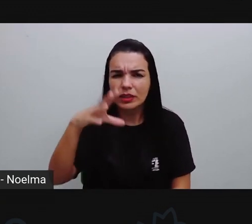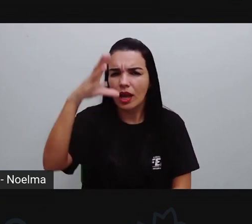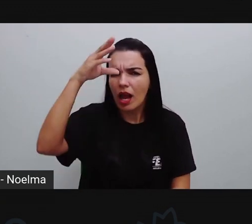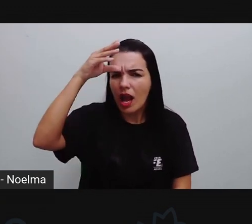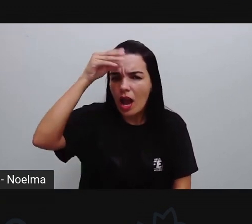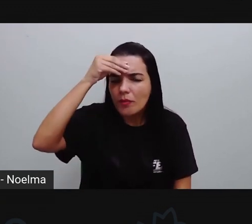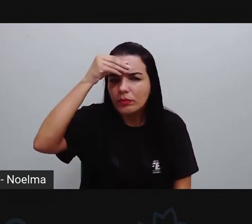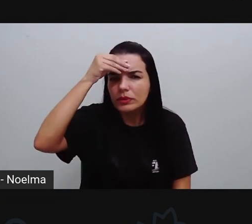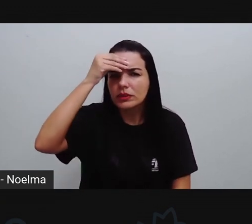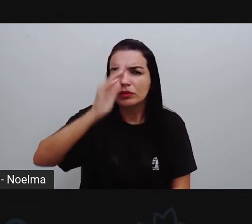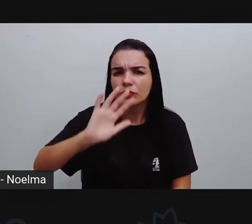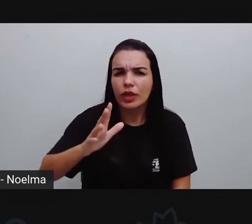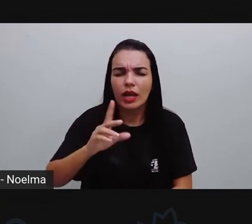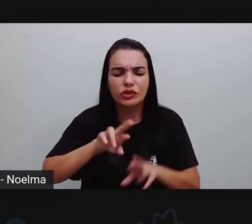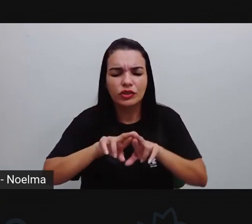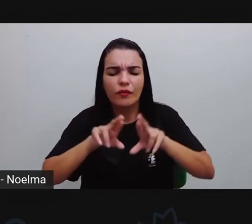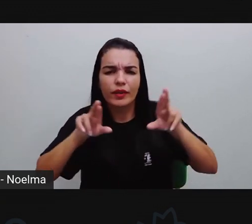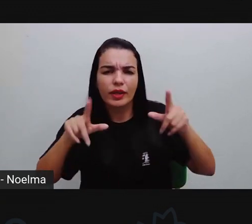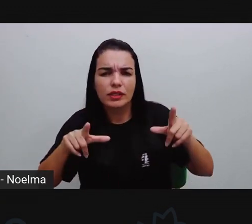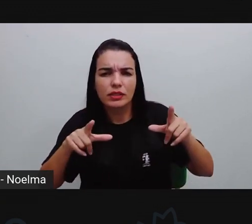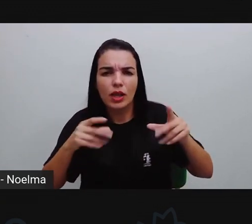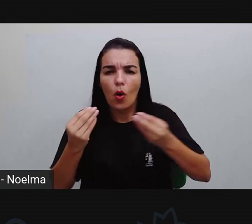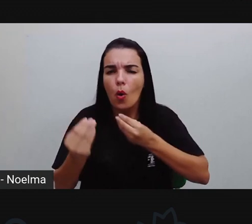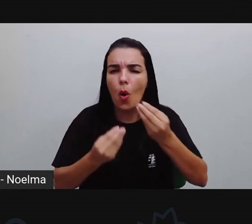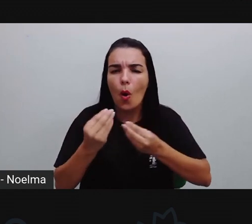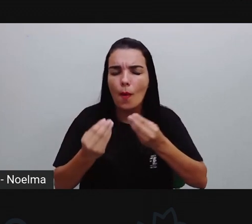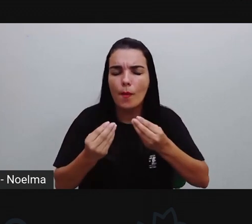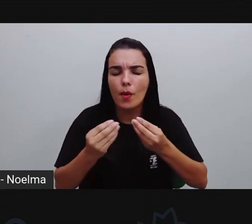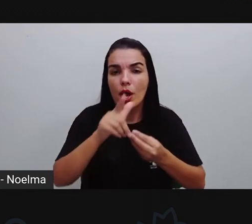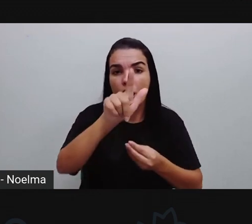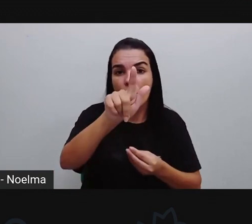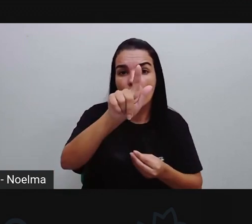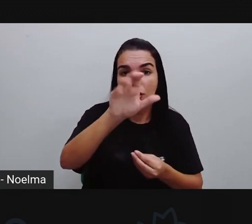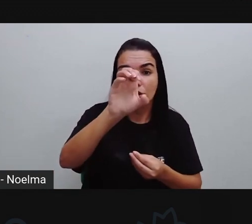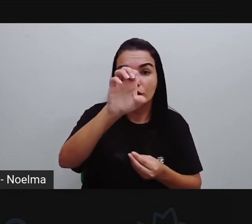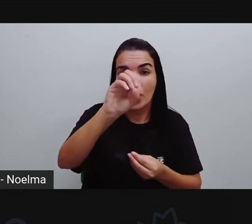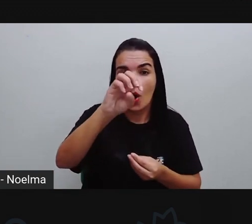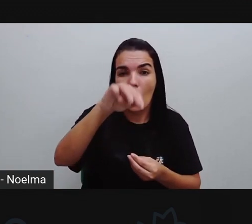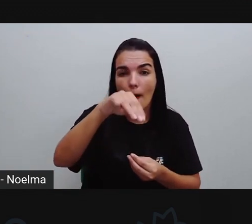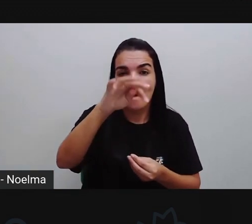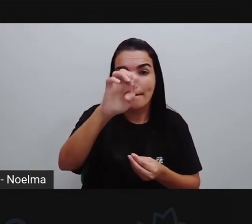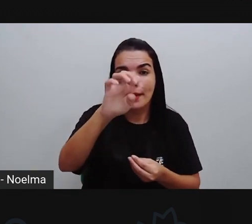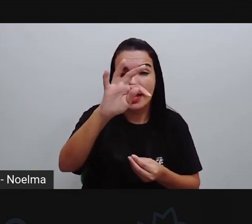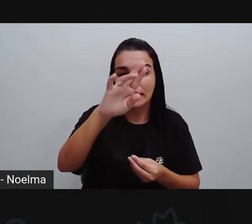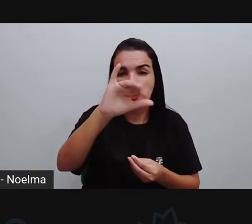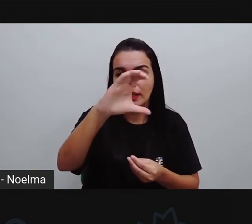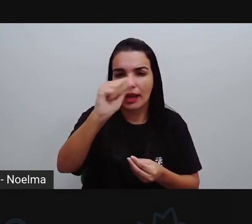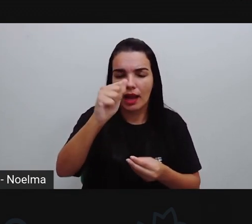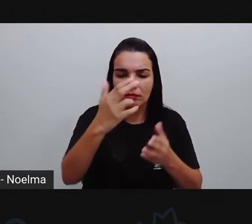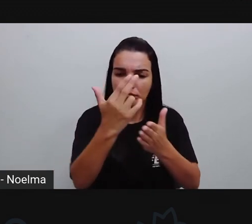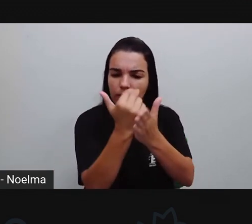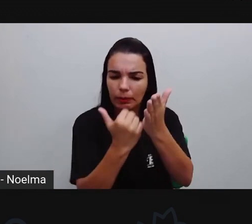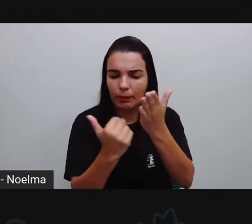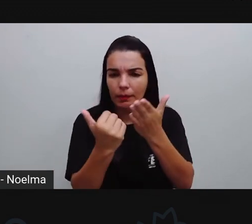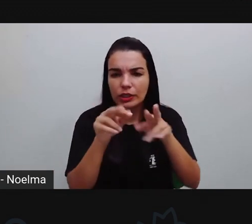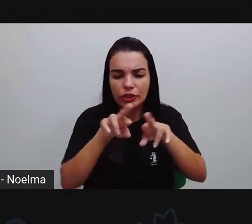geométrica, forma geométrica, figura plana e polígono?